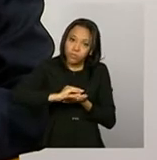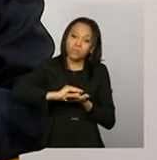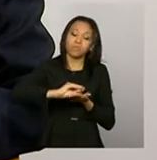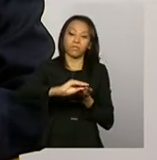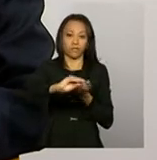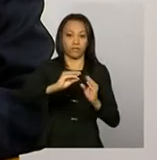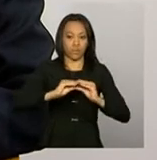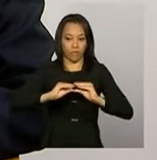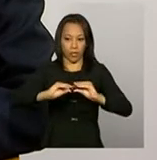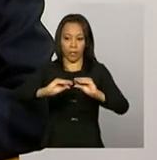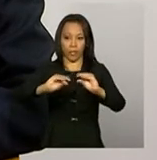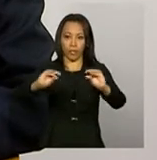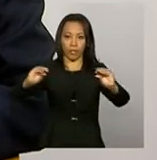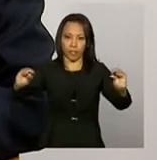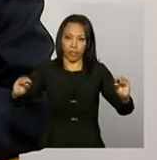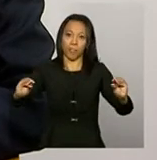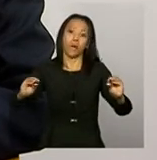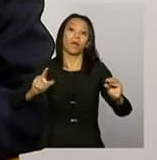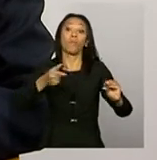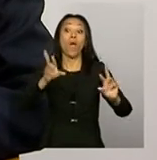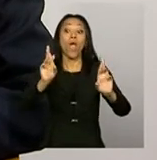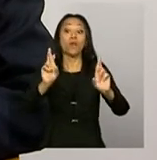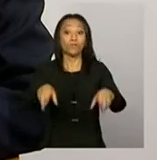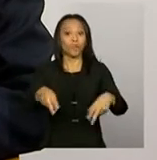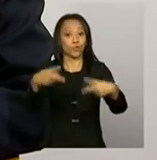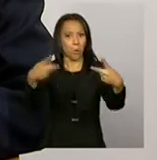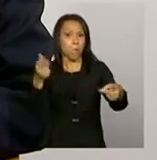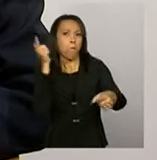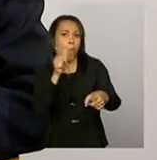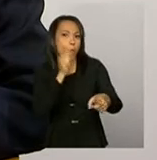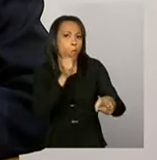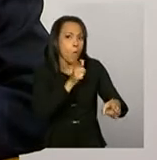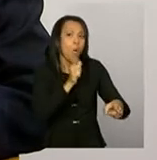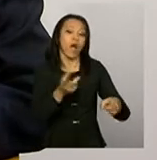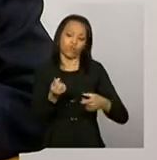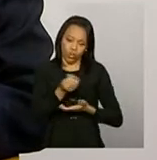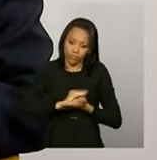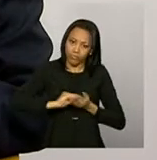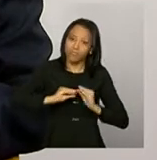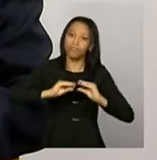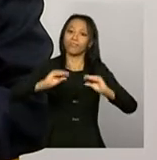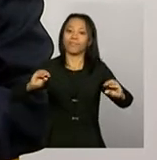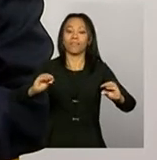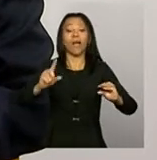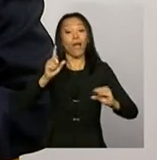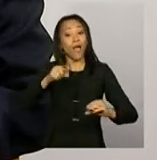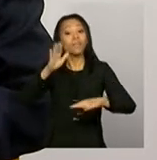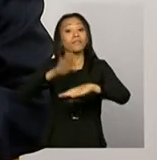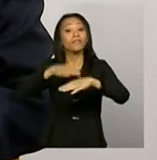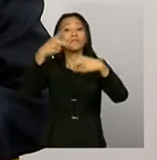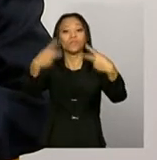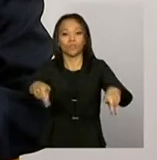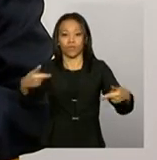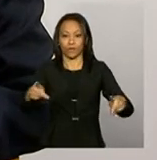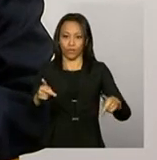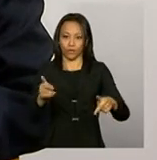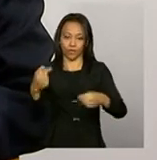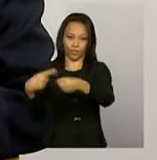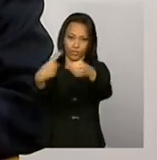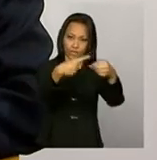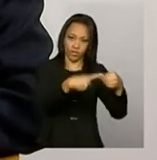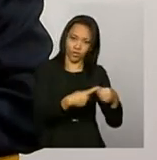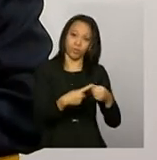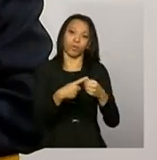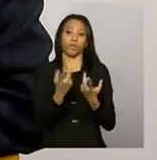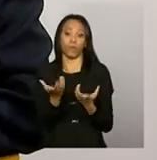repassado por resultado, ele entra como uma receita do município. A prestação de